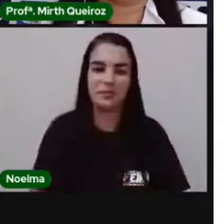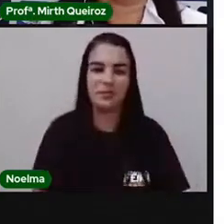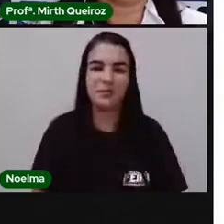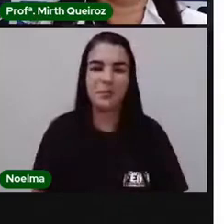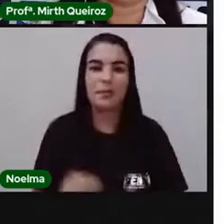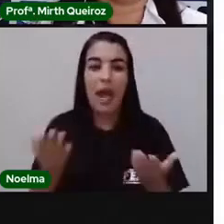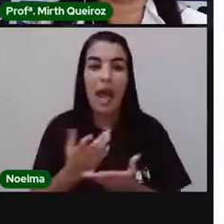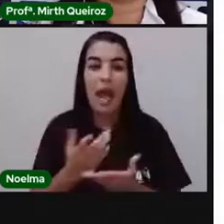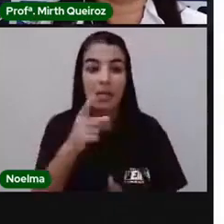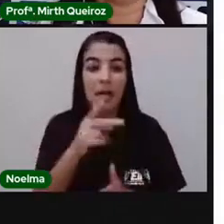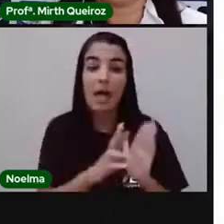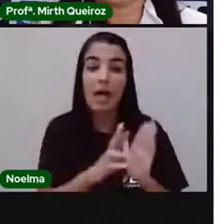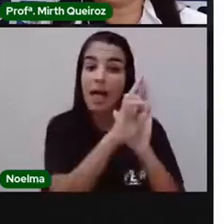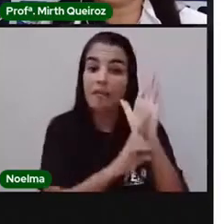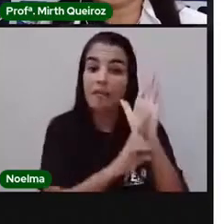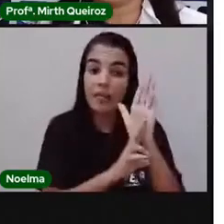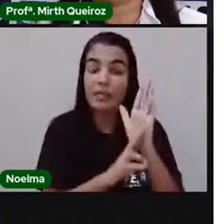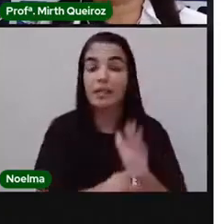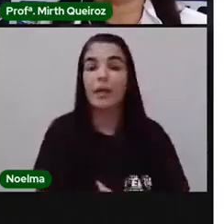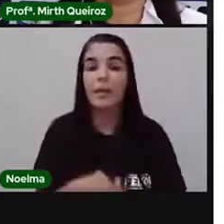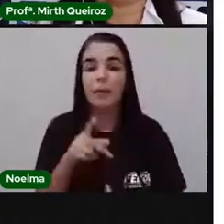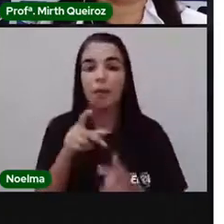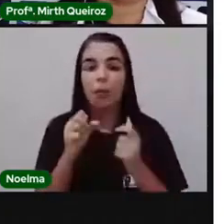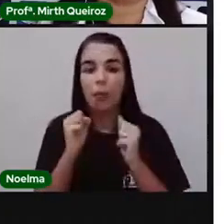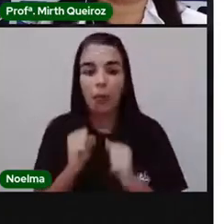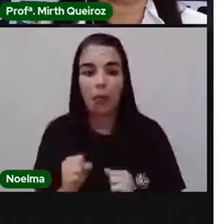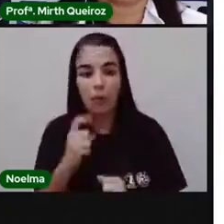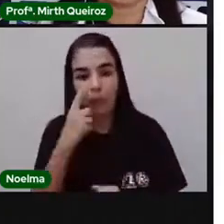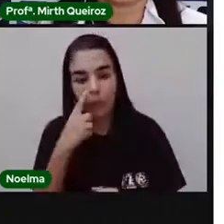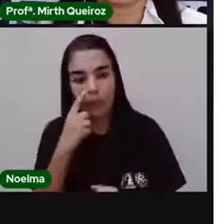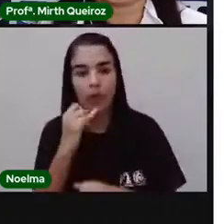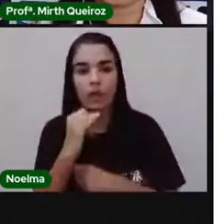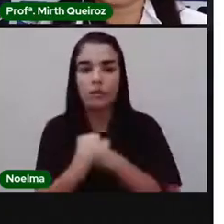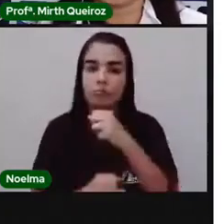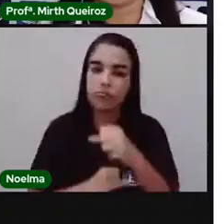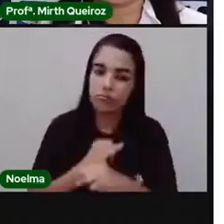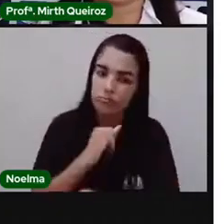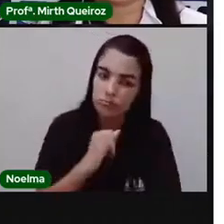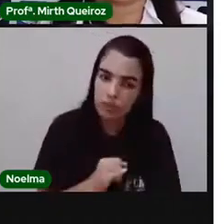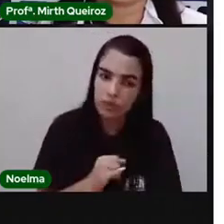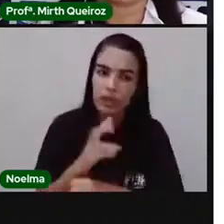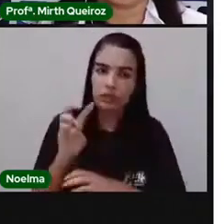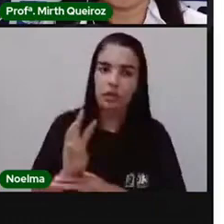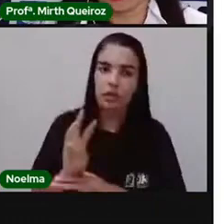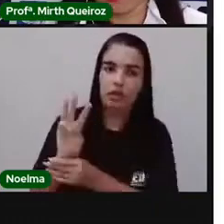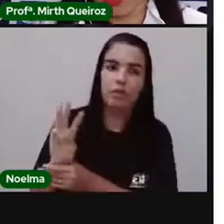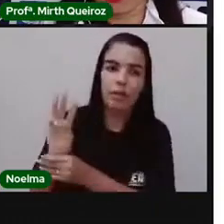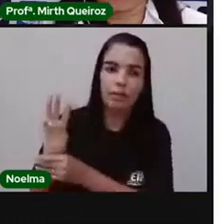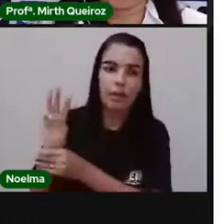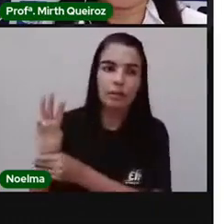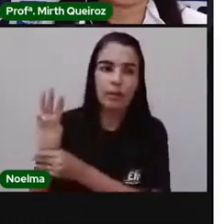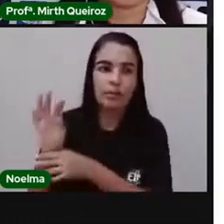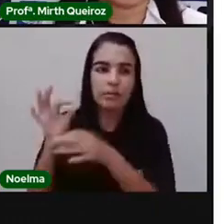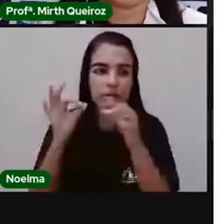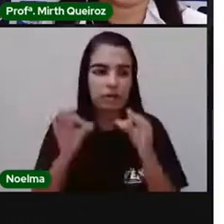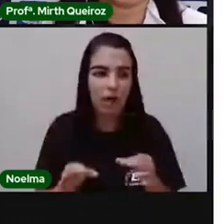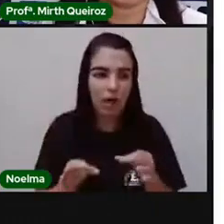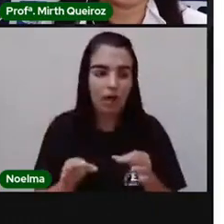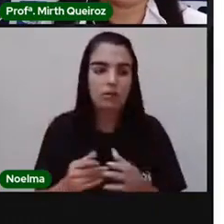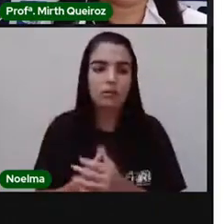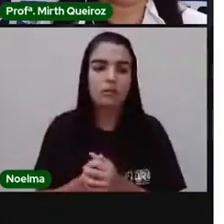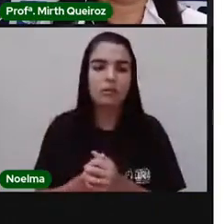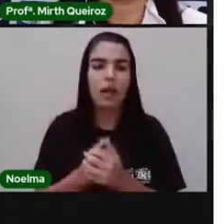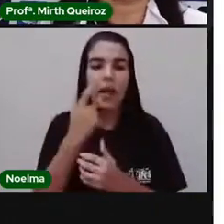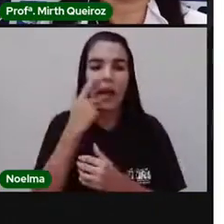Aqui estão algumas das referências, né? Que a gente buscou as orientações para a produção textual. As imagens foram da internet.